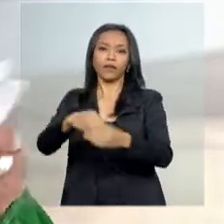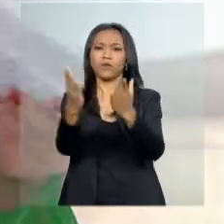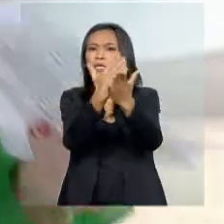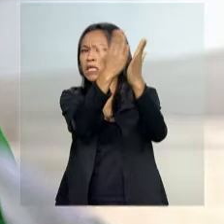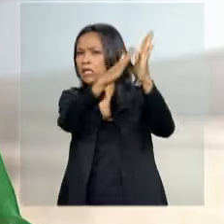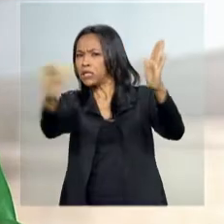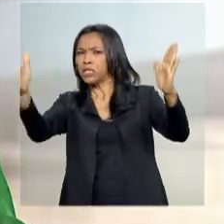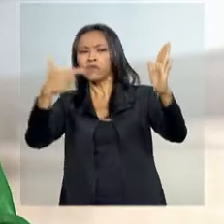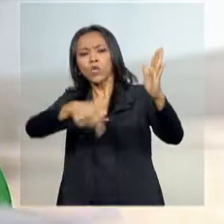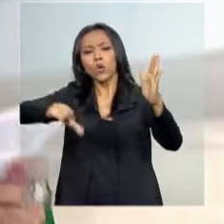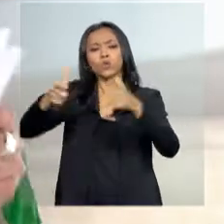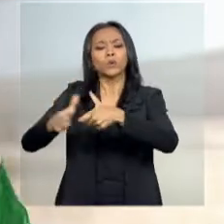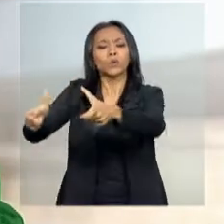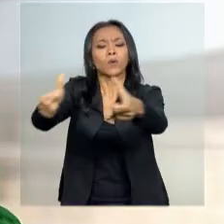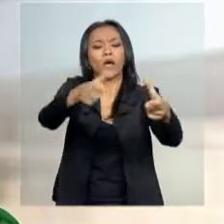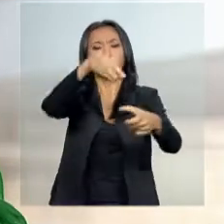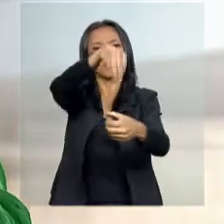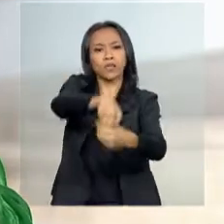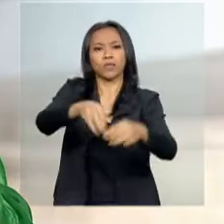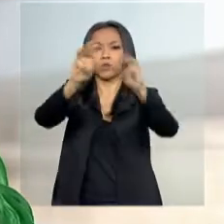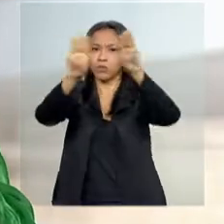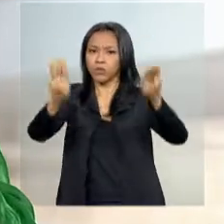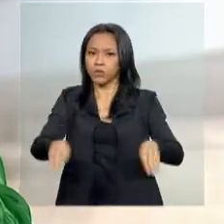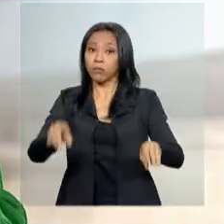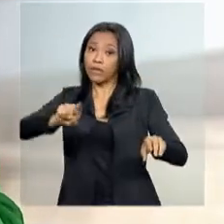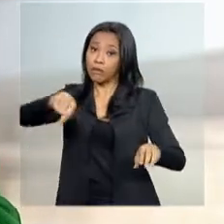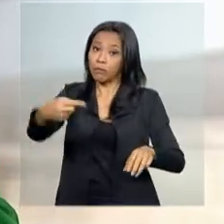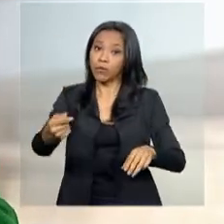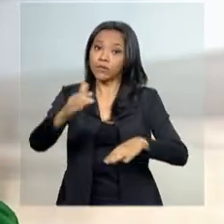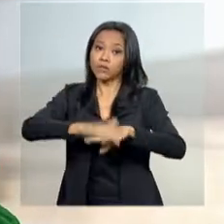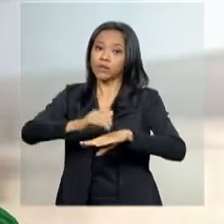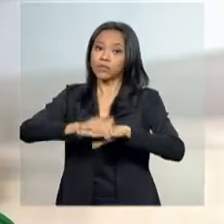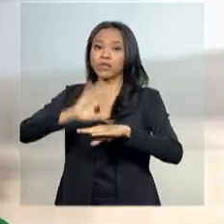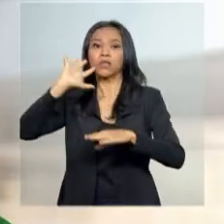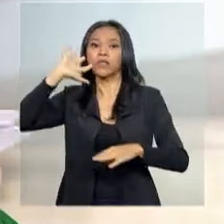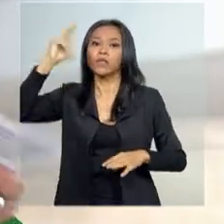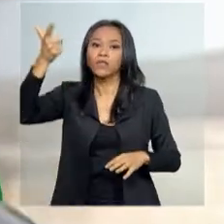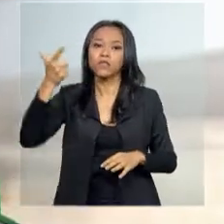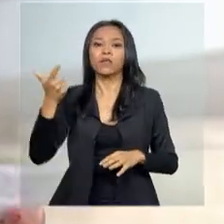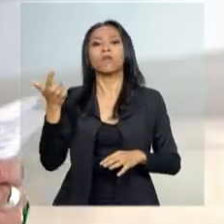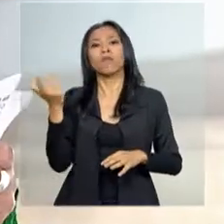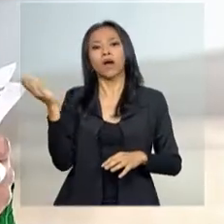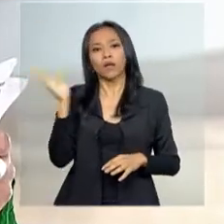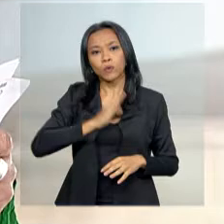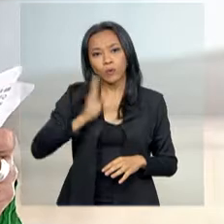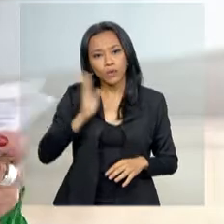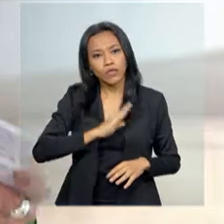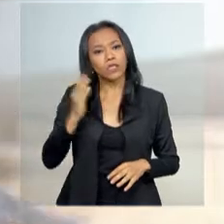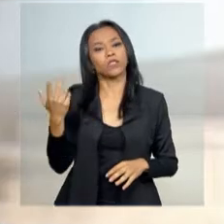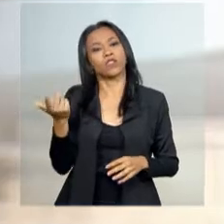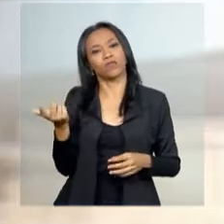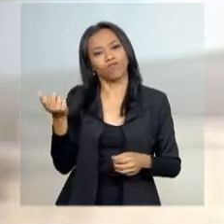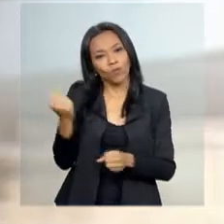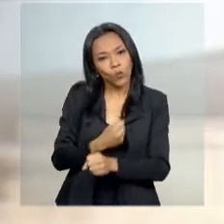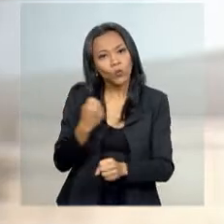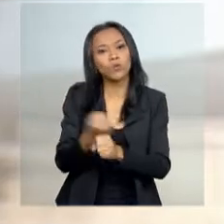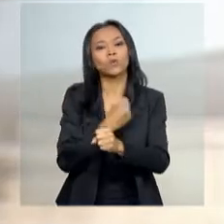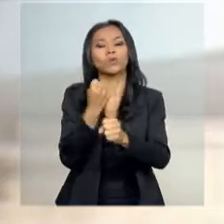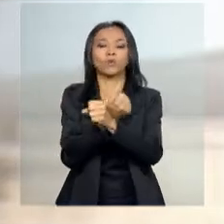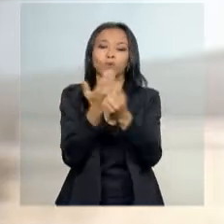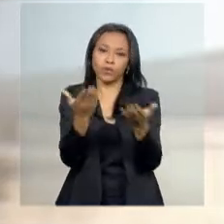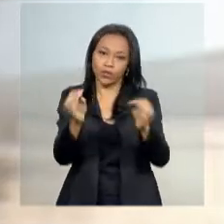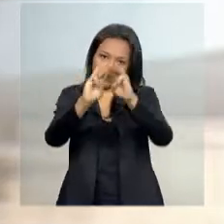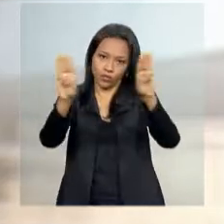museu. E a partir daí, tomar decisões para a reconstrução imediata desse museu.